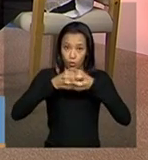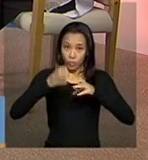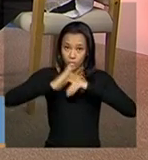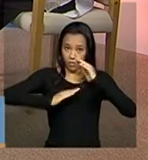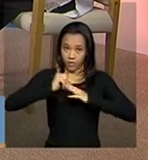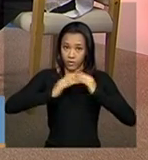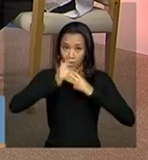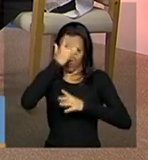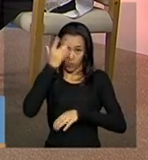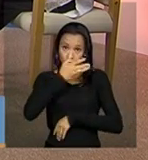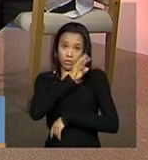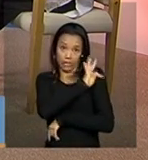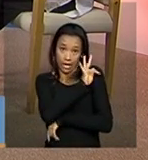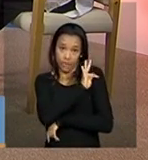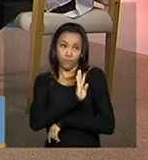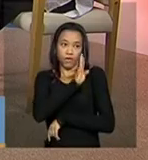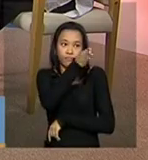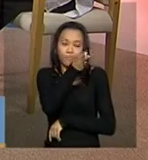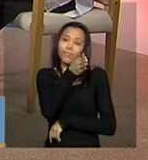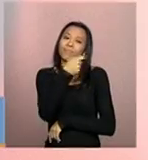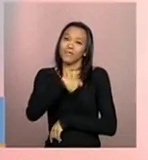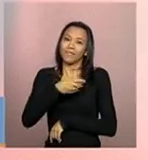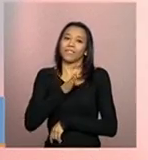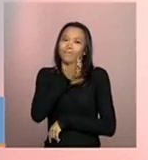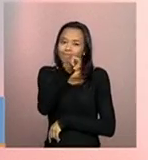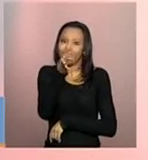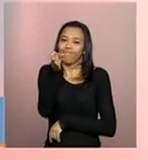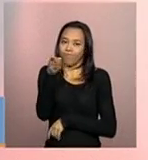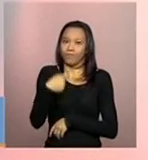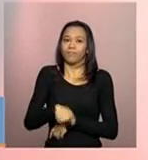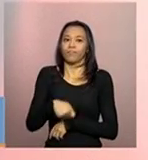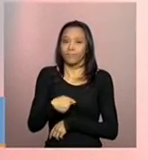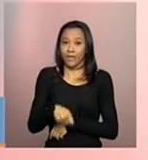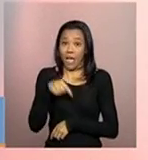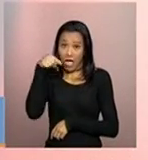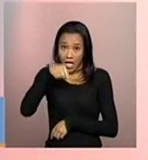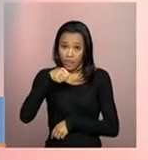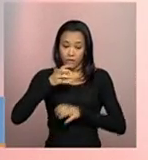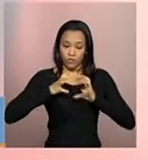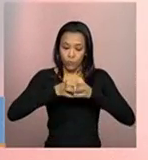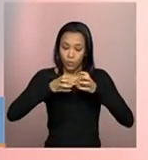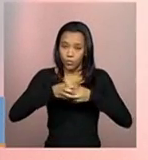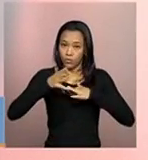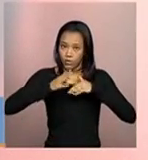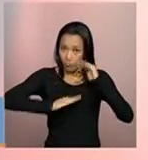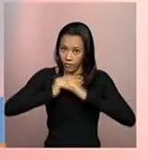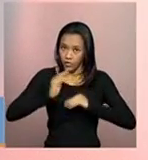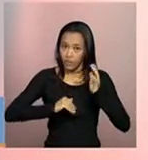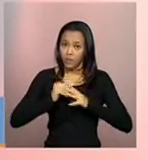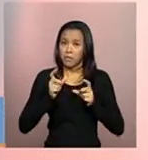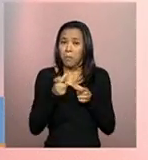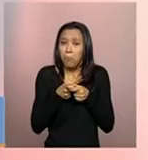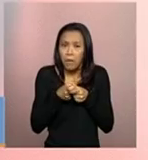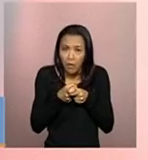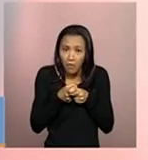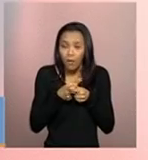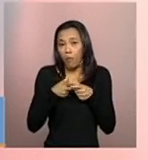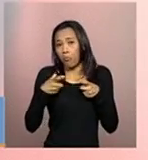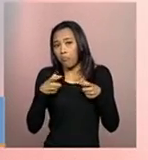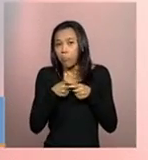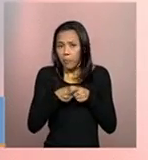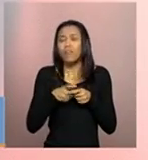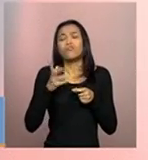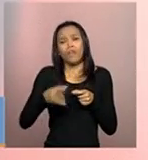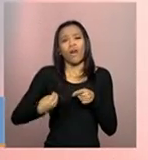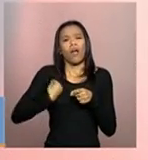gestor é quem tem que fazer a visita. Essa equipe, por menor que ela seja, elas já existem nos